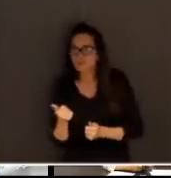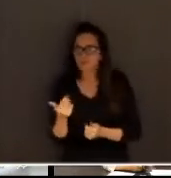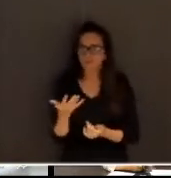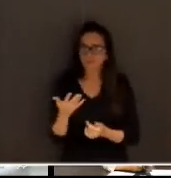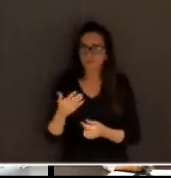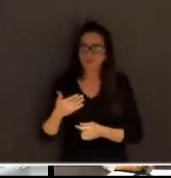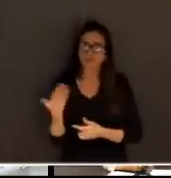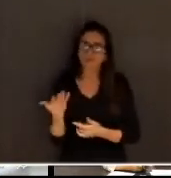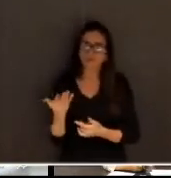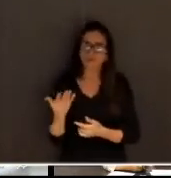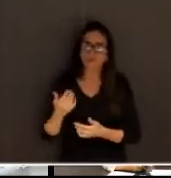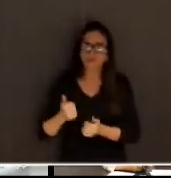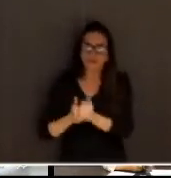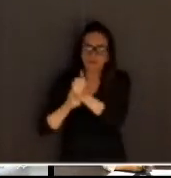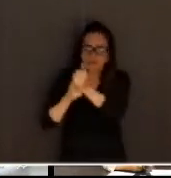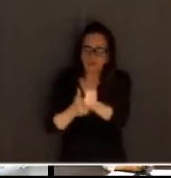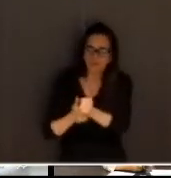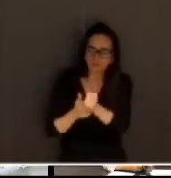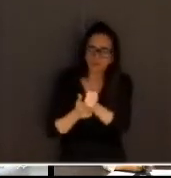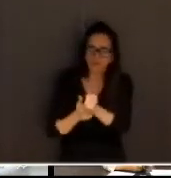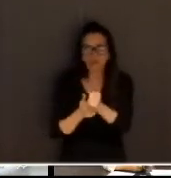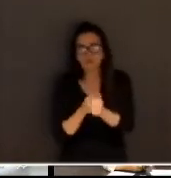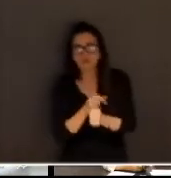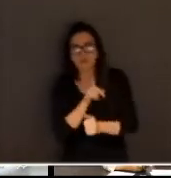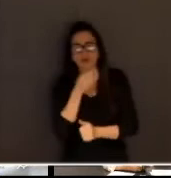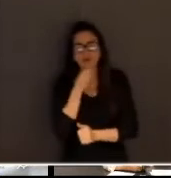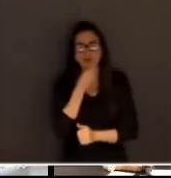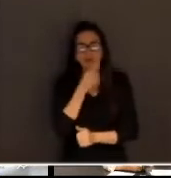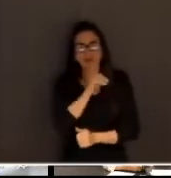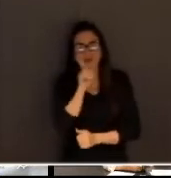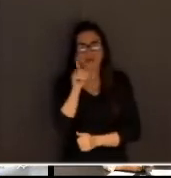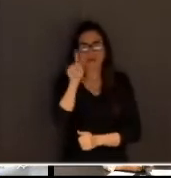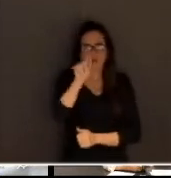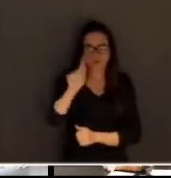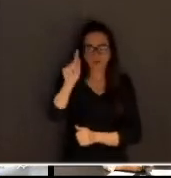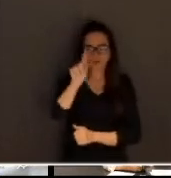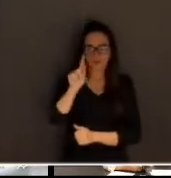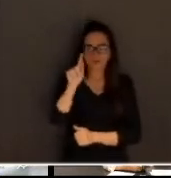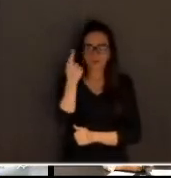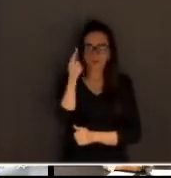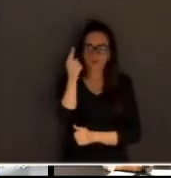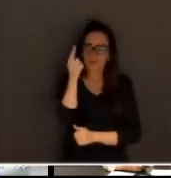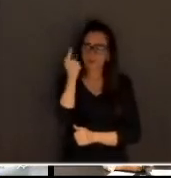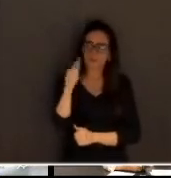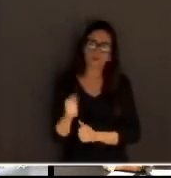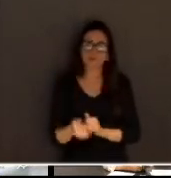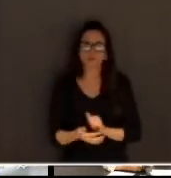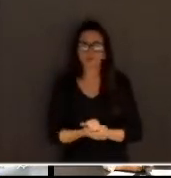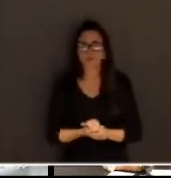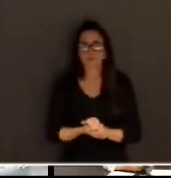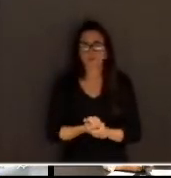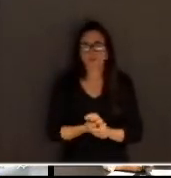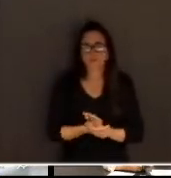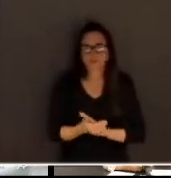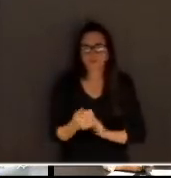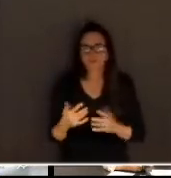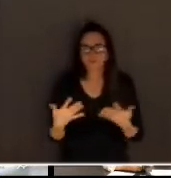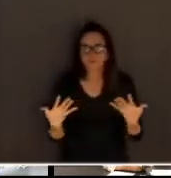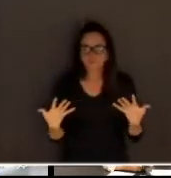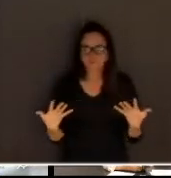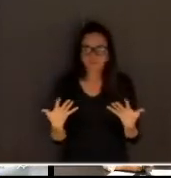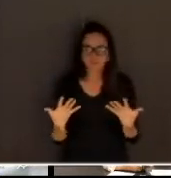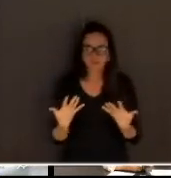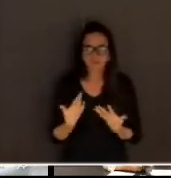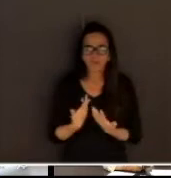Goiás, que também já nos premiou hoje com a fala irretocável, uma espécie de reação ao que nós tivemos que ouvir